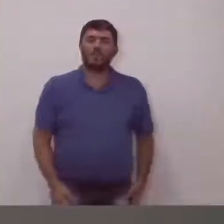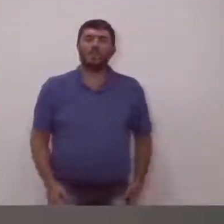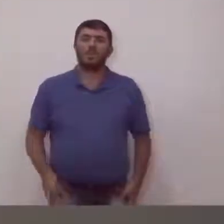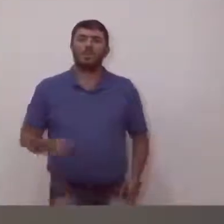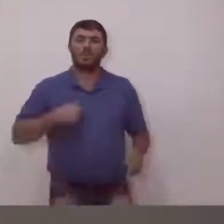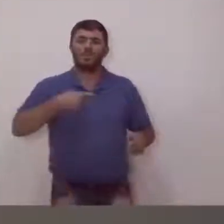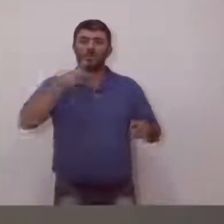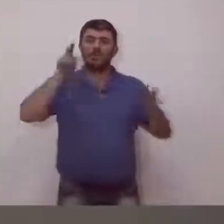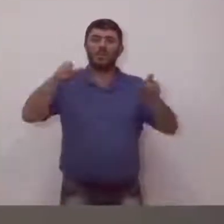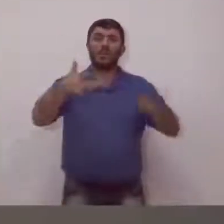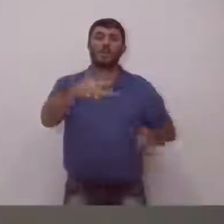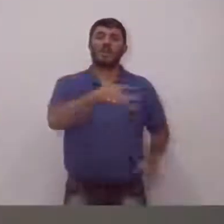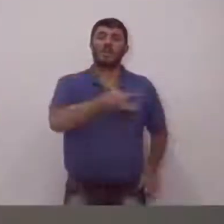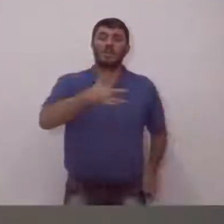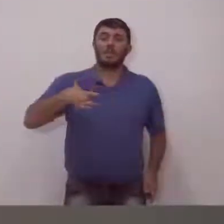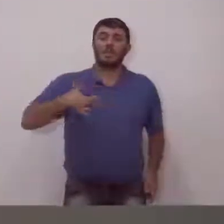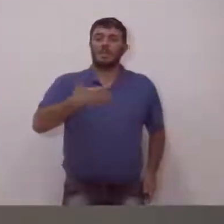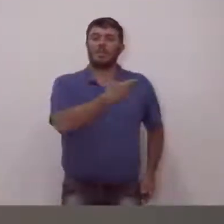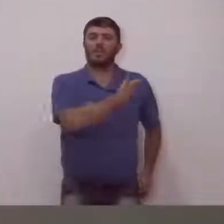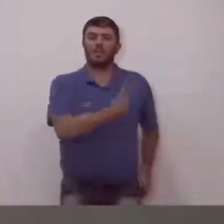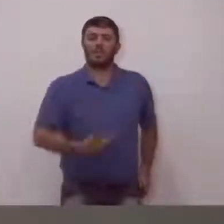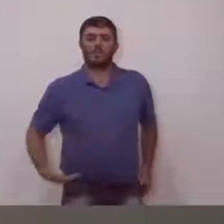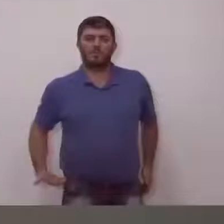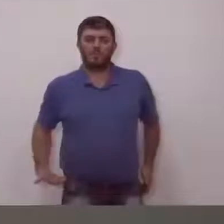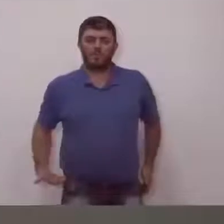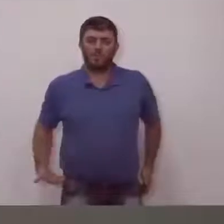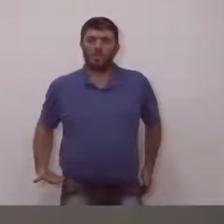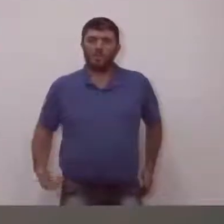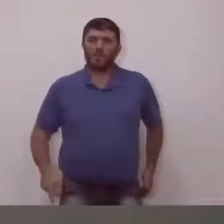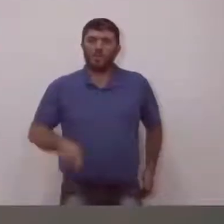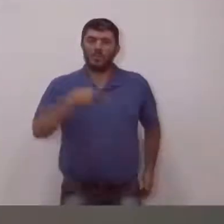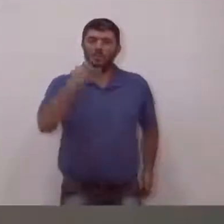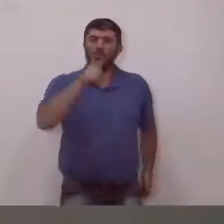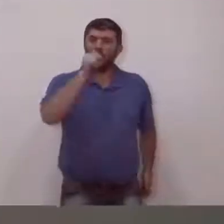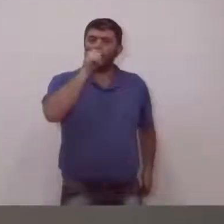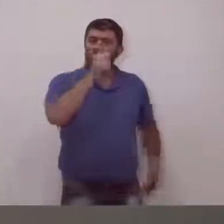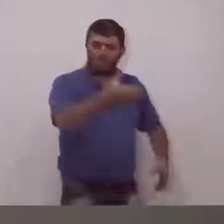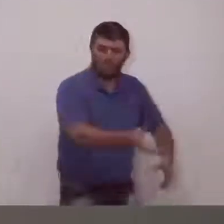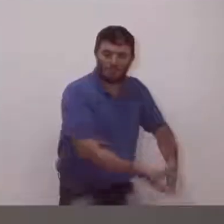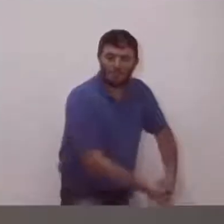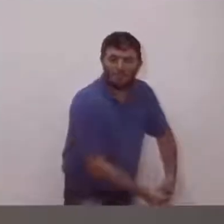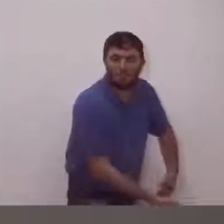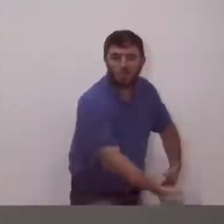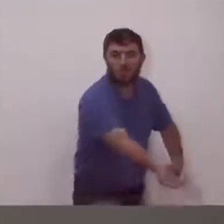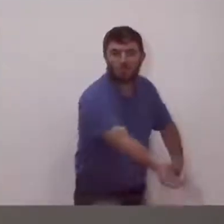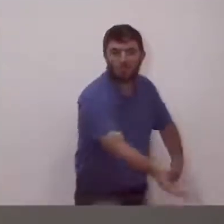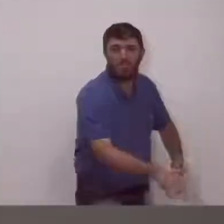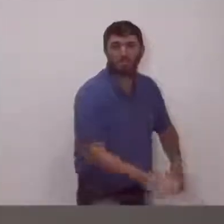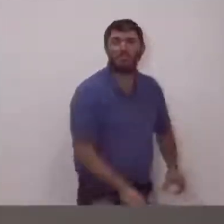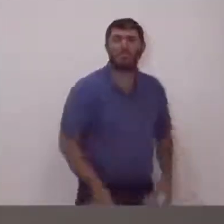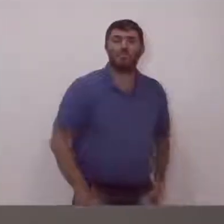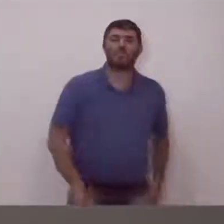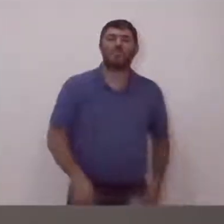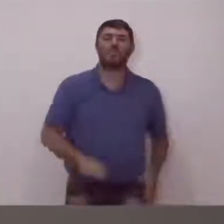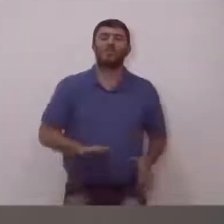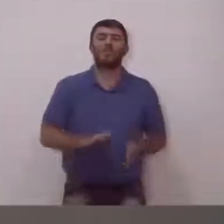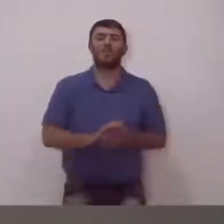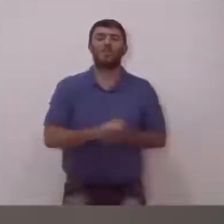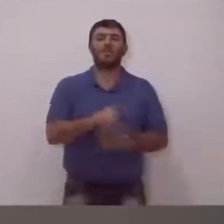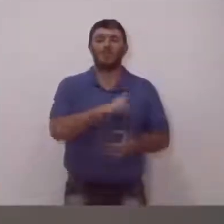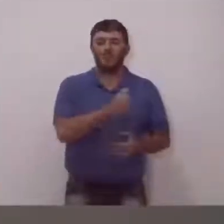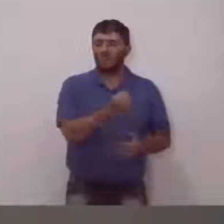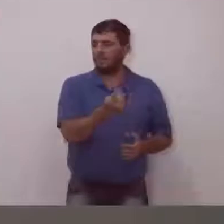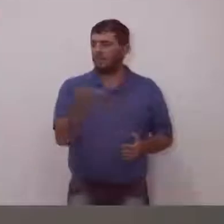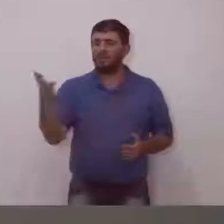Acho que é importante também. E lá, algumas famílias disseram que há anos vem pleiteando também,